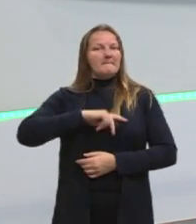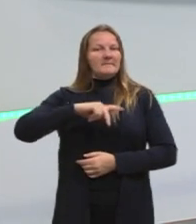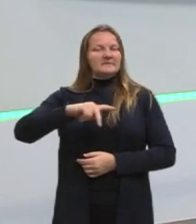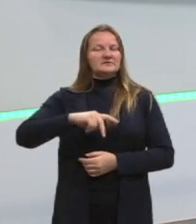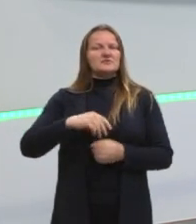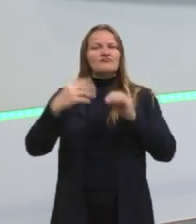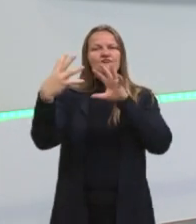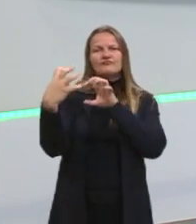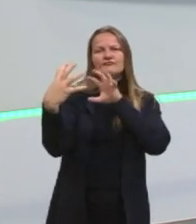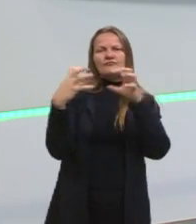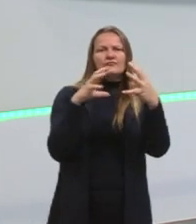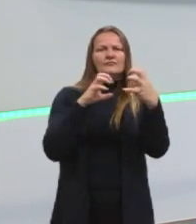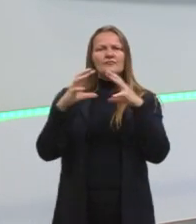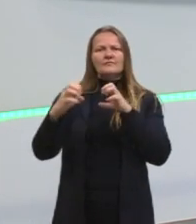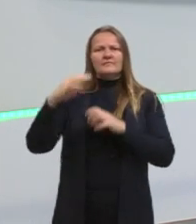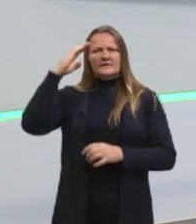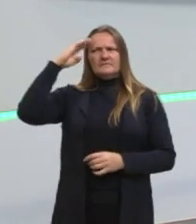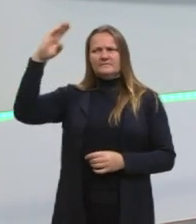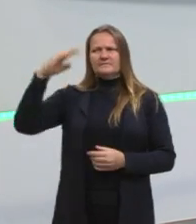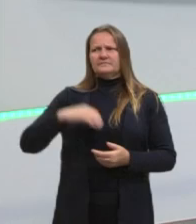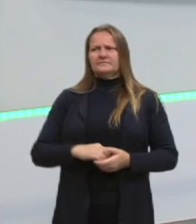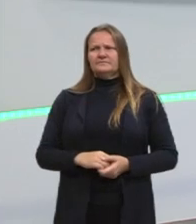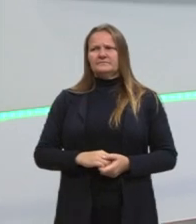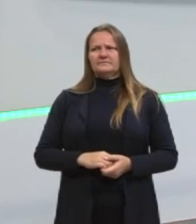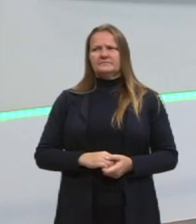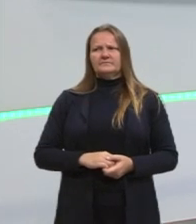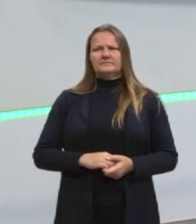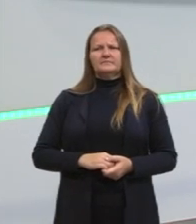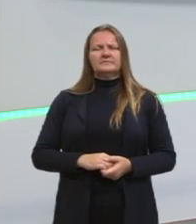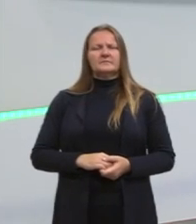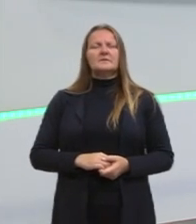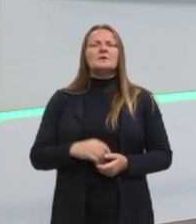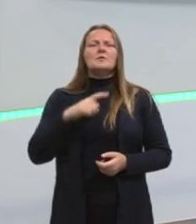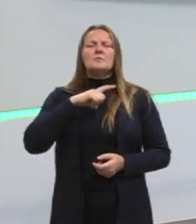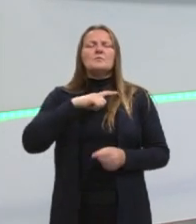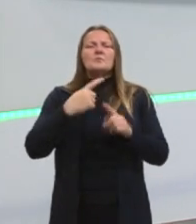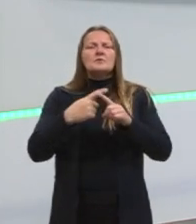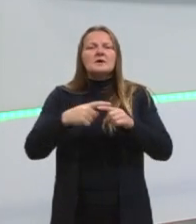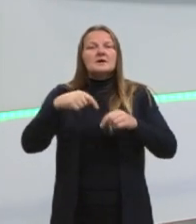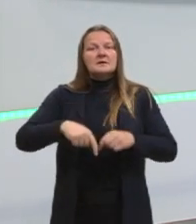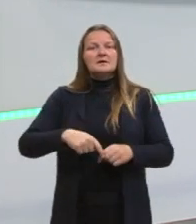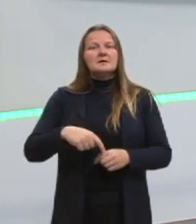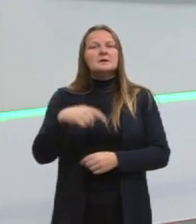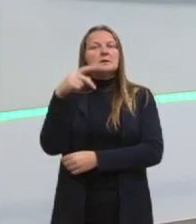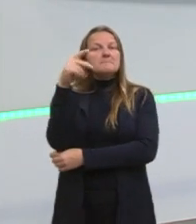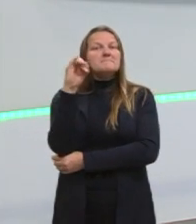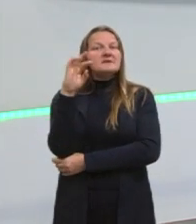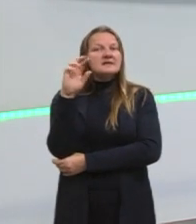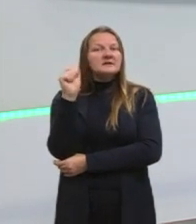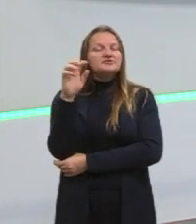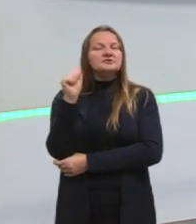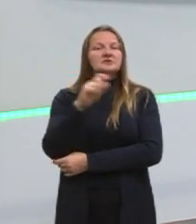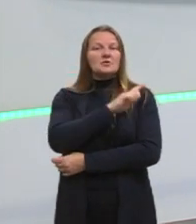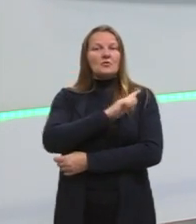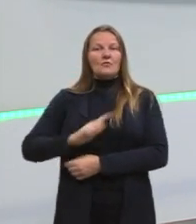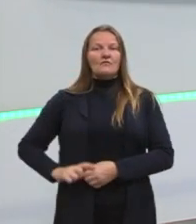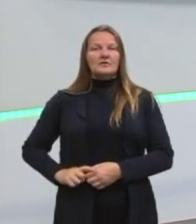exército. Aqui no Piratini, aqui em Porto Alegre, o Palácio Piratini do governo, do governador, ele foi